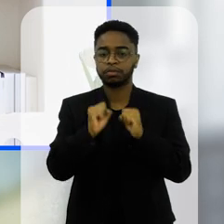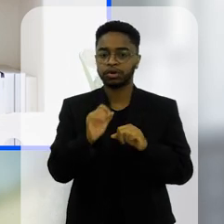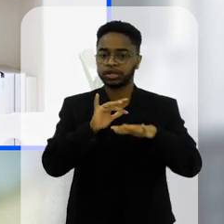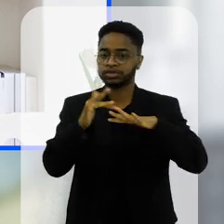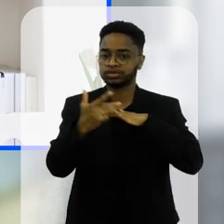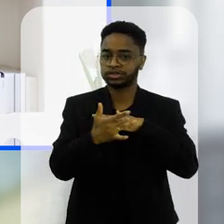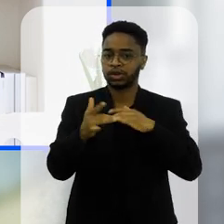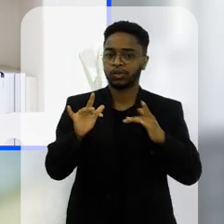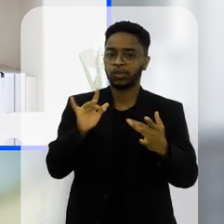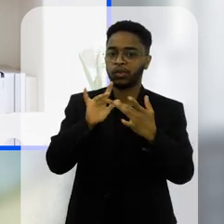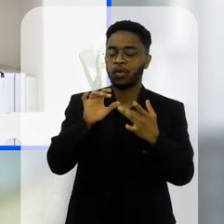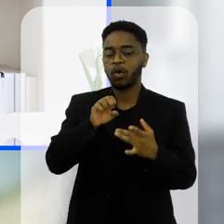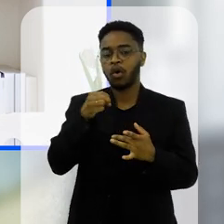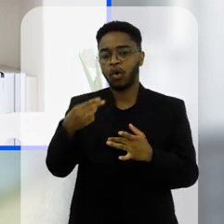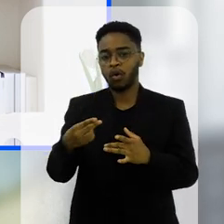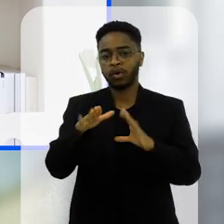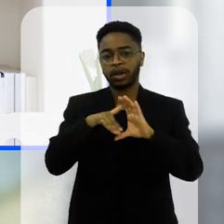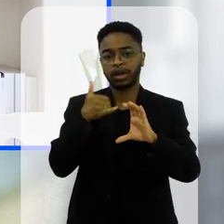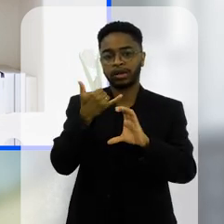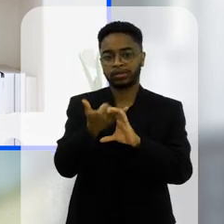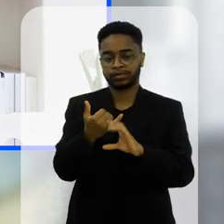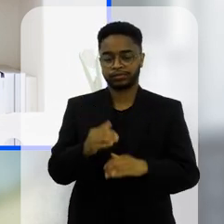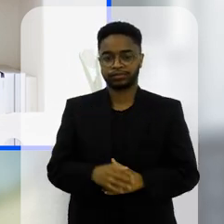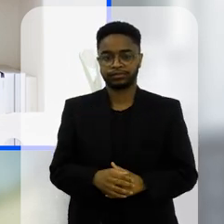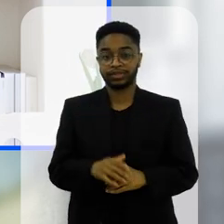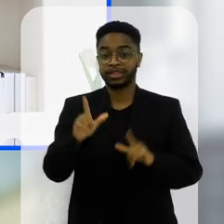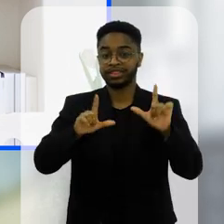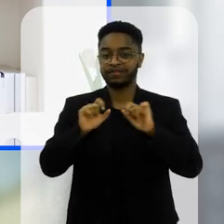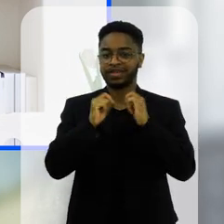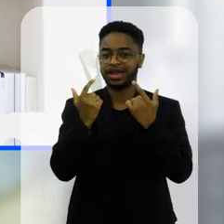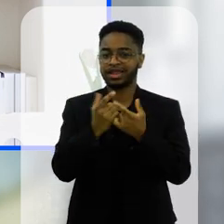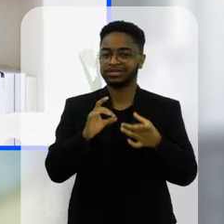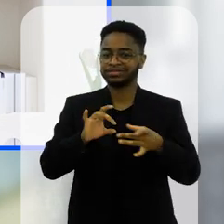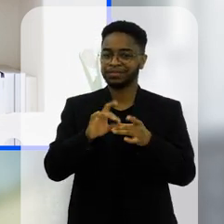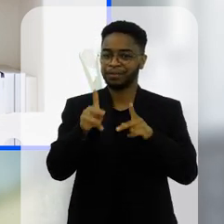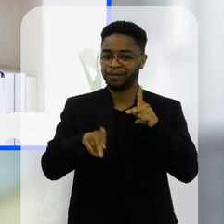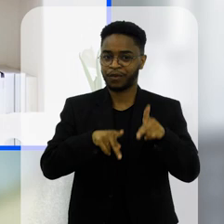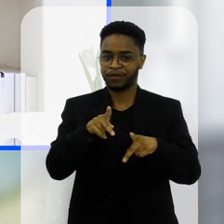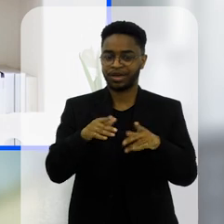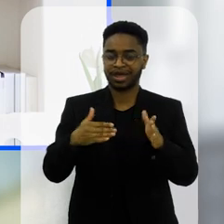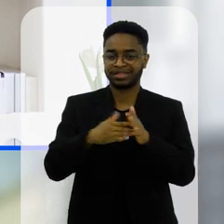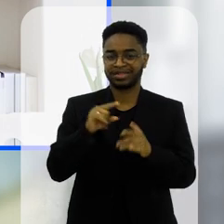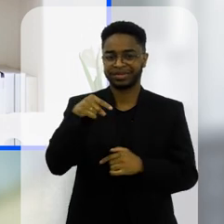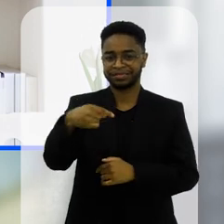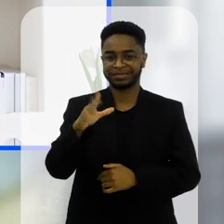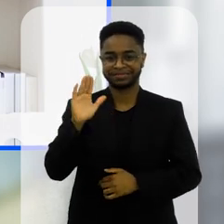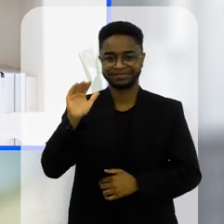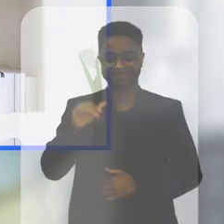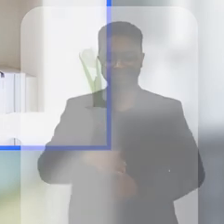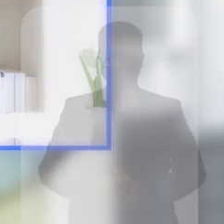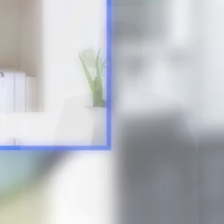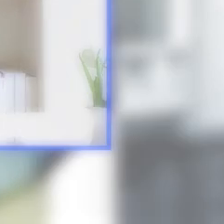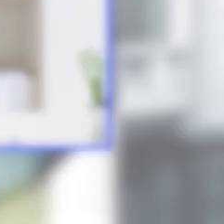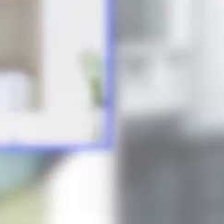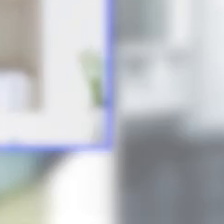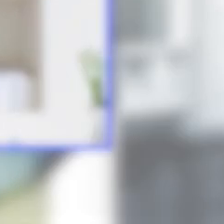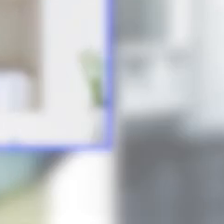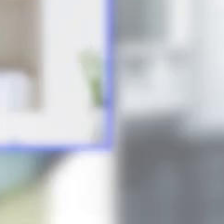acessar as nossas redes sociais ou o nosso canal no YouTube TV Alerje o canal do povo até a próxima